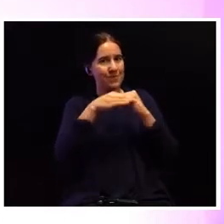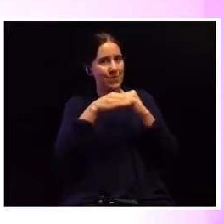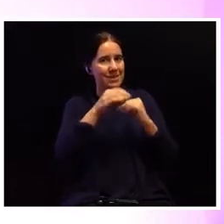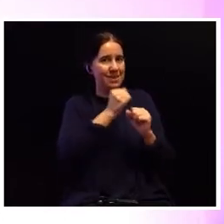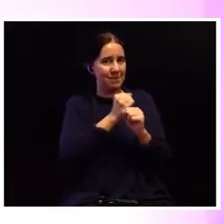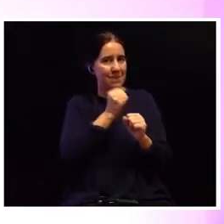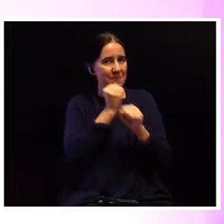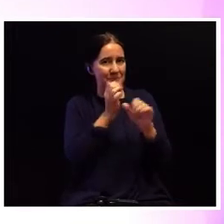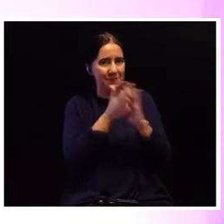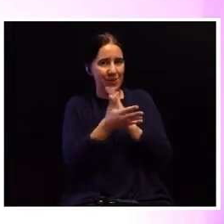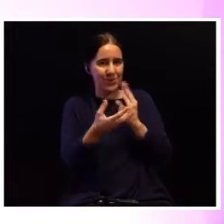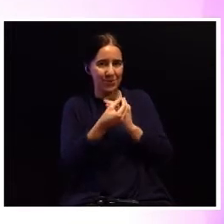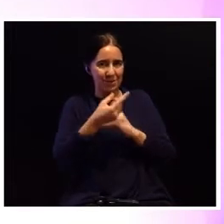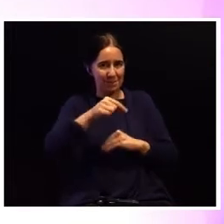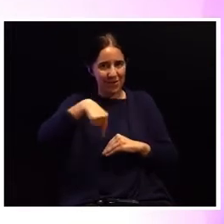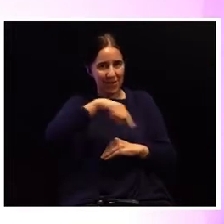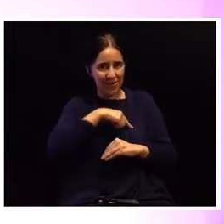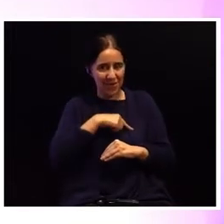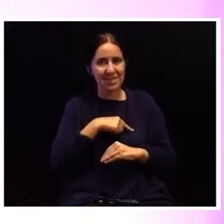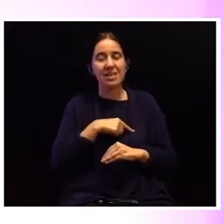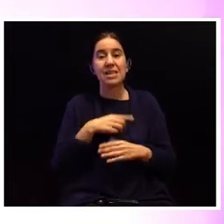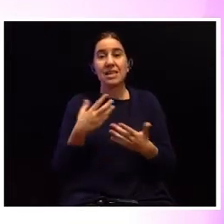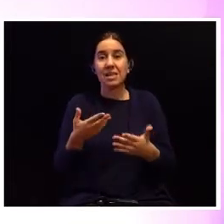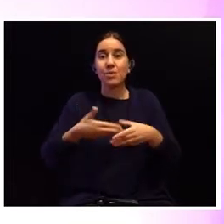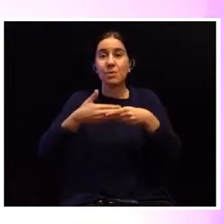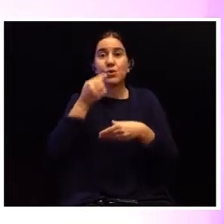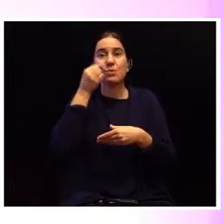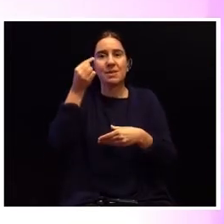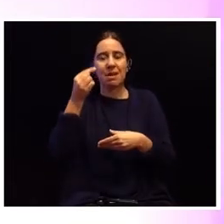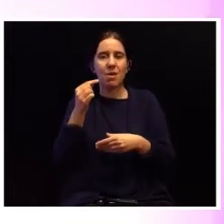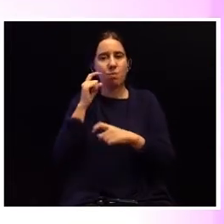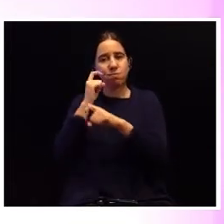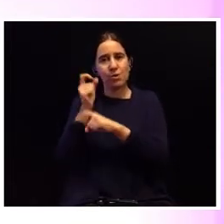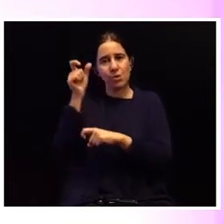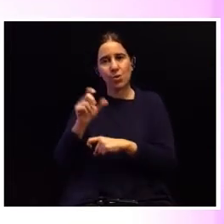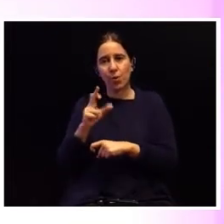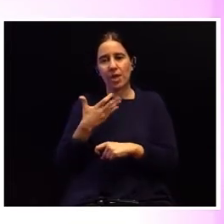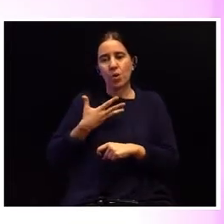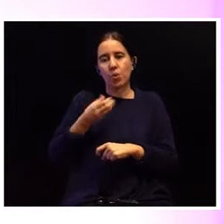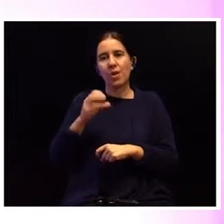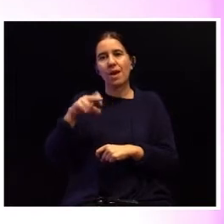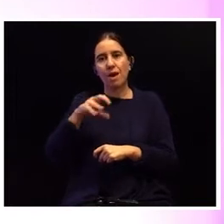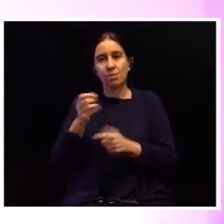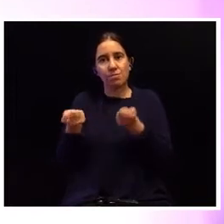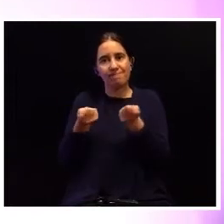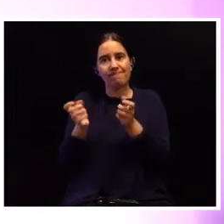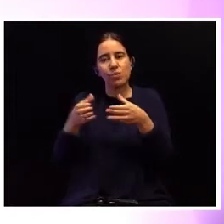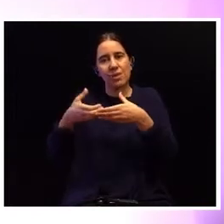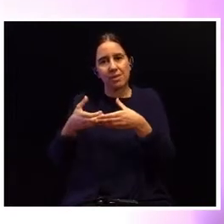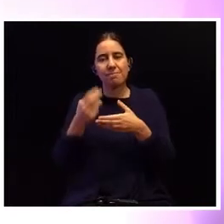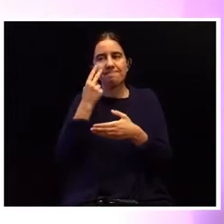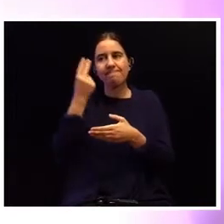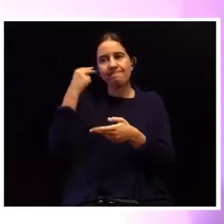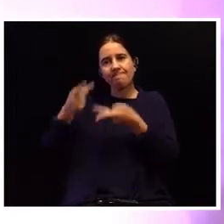Emprego, também se junta a nós. E um cumprimento especial ao Procurador Rui do Carmo, coordenador de equipa de análise